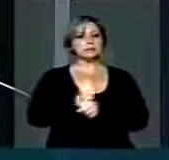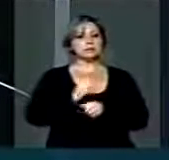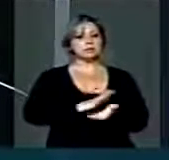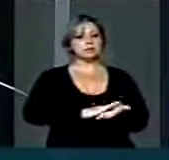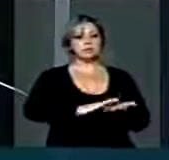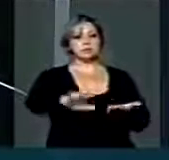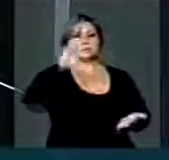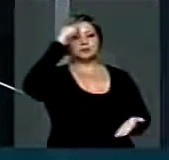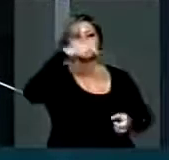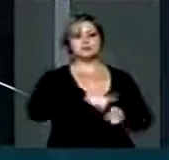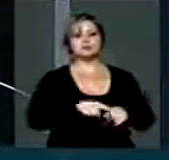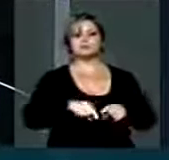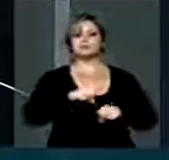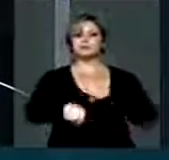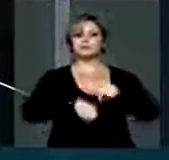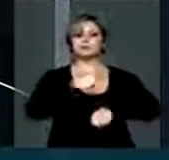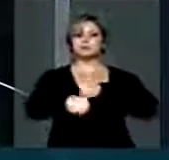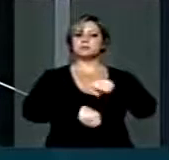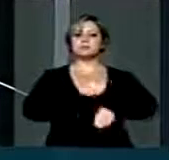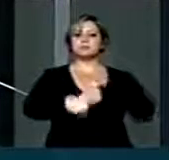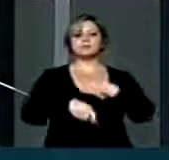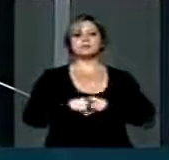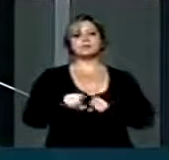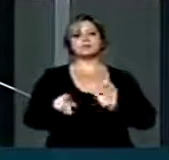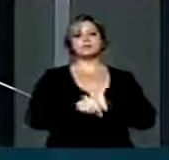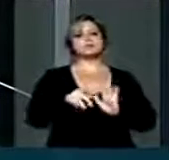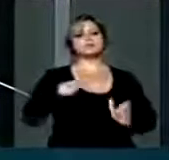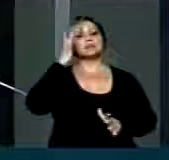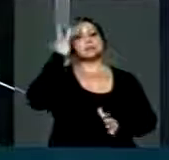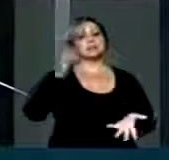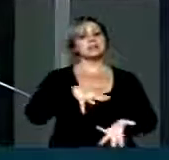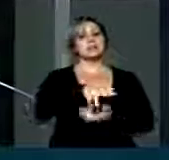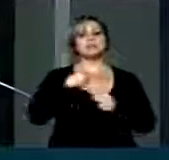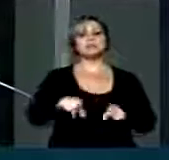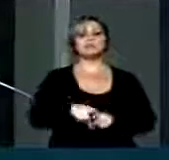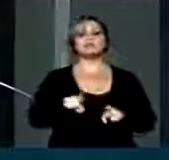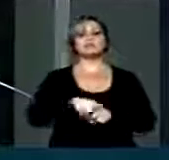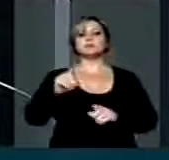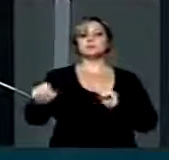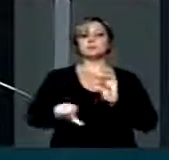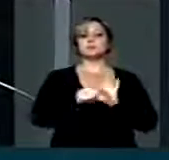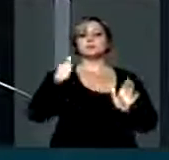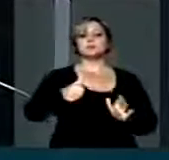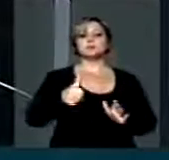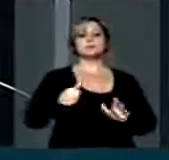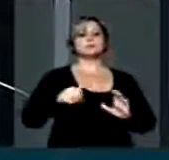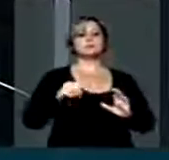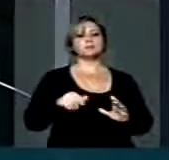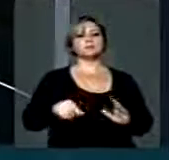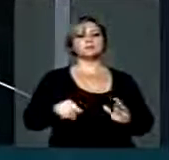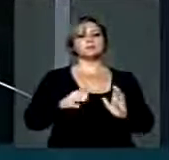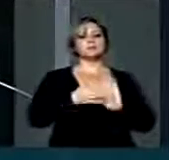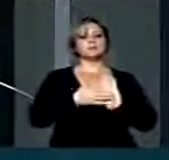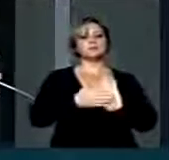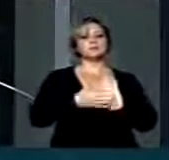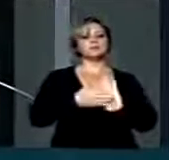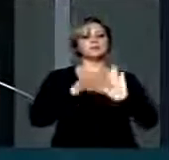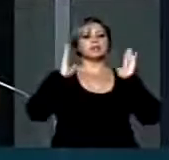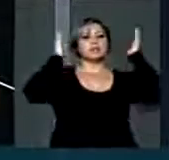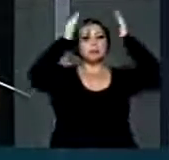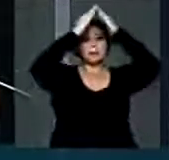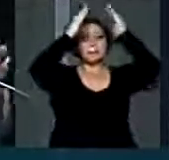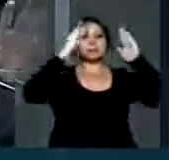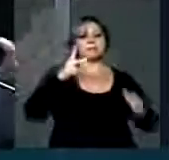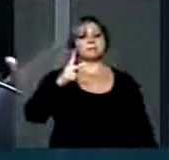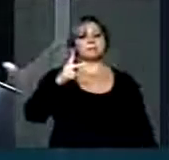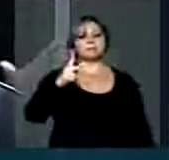E também amanhã o mundo celebra o primeiro aniversário do pontificado do Papa Francisco,